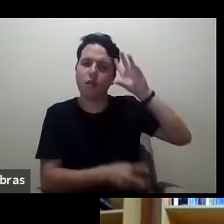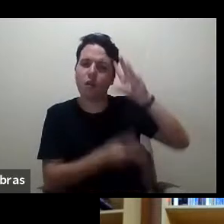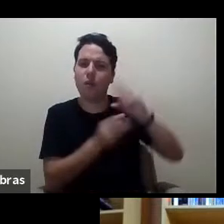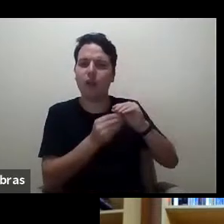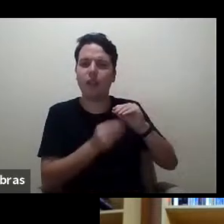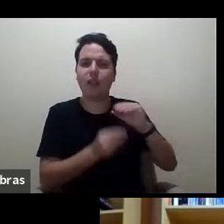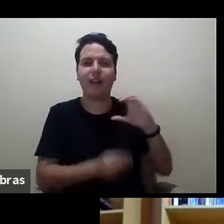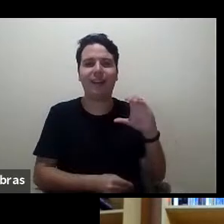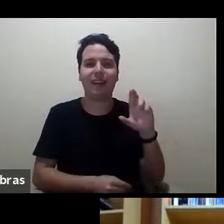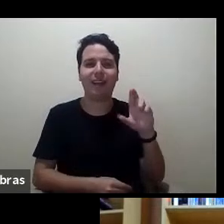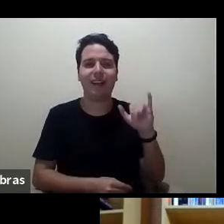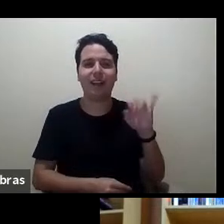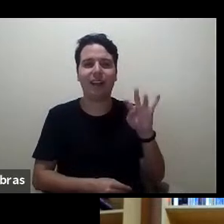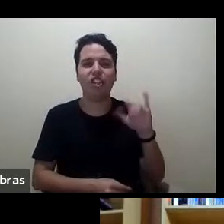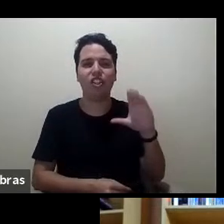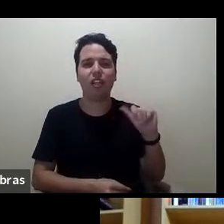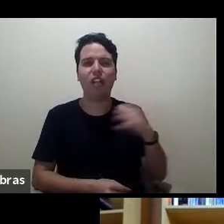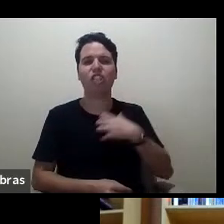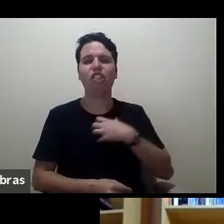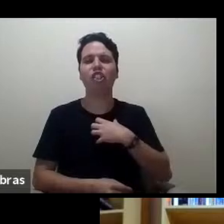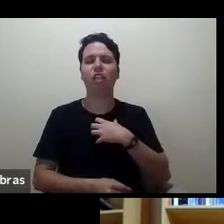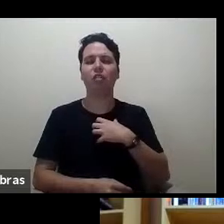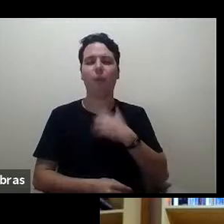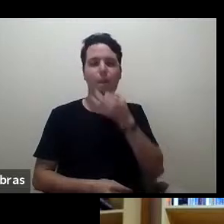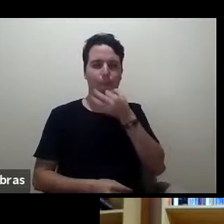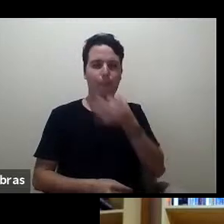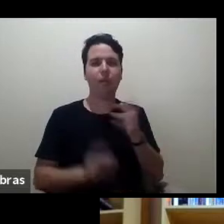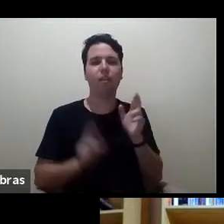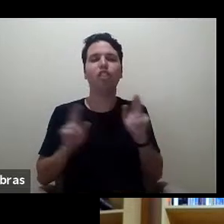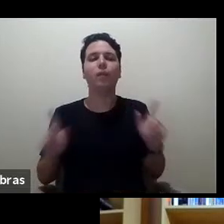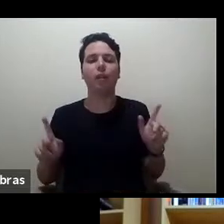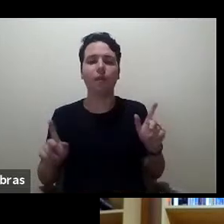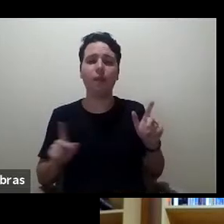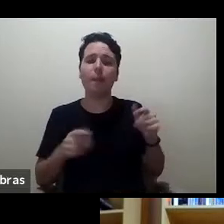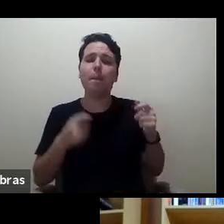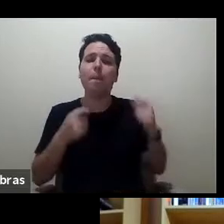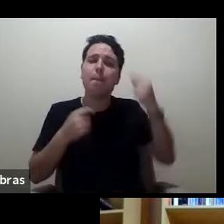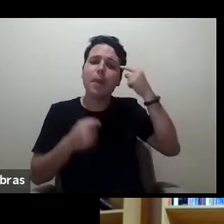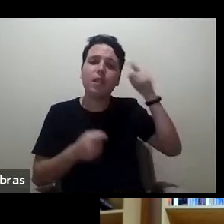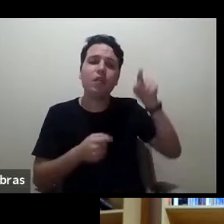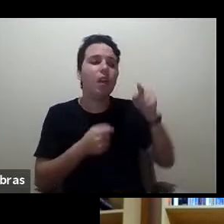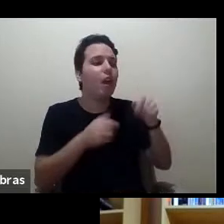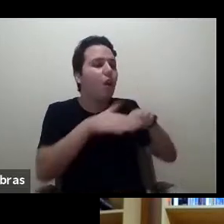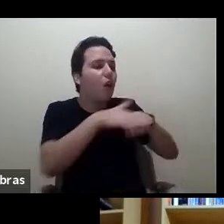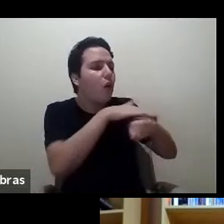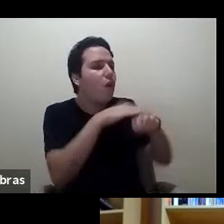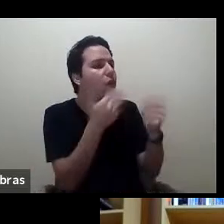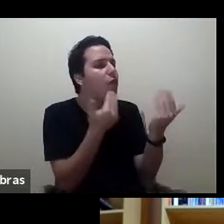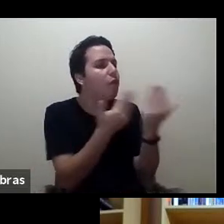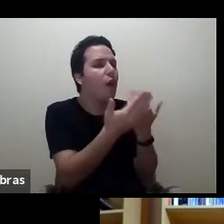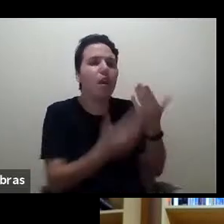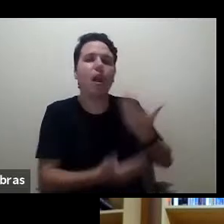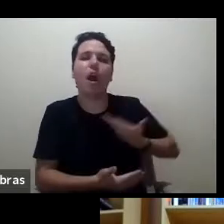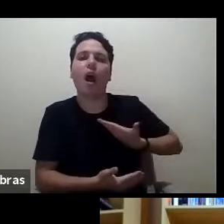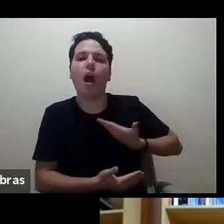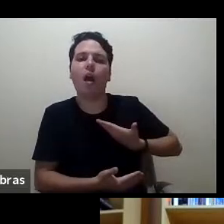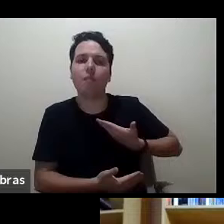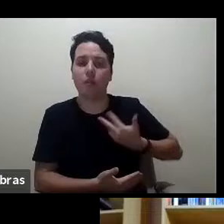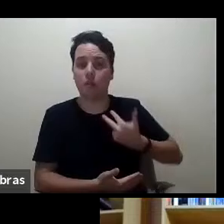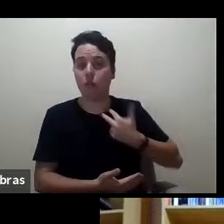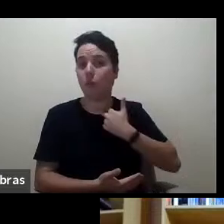mas você está falando com um colega com uma colega. Isso não tem que ser esquecido.